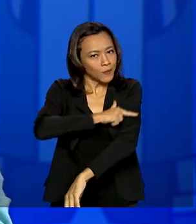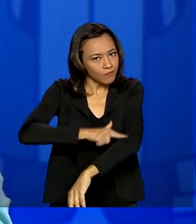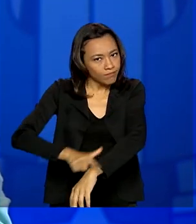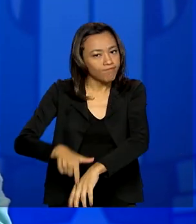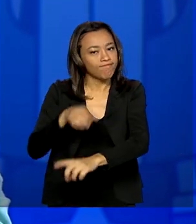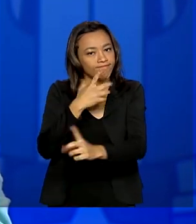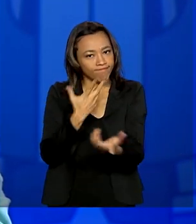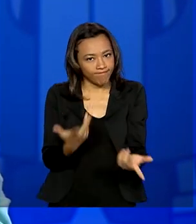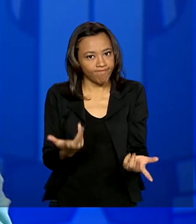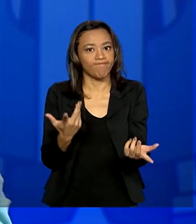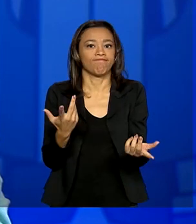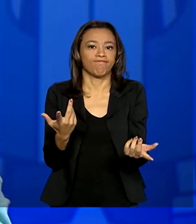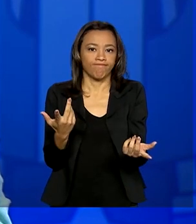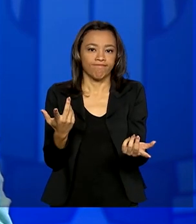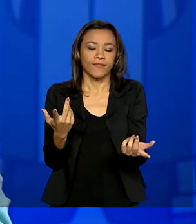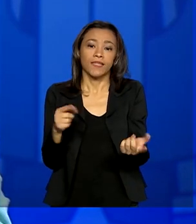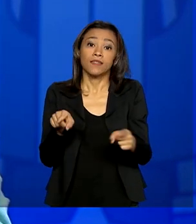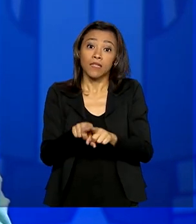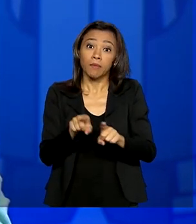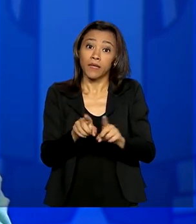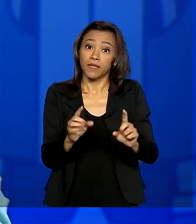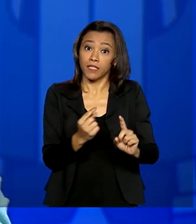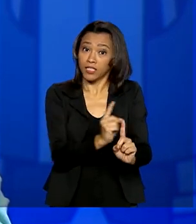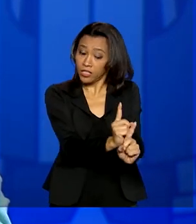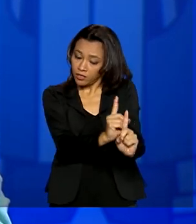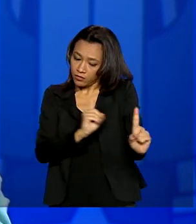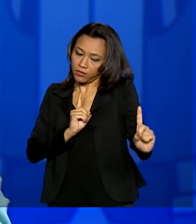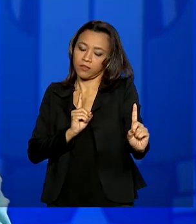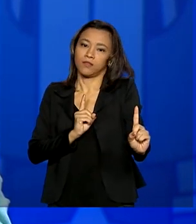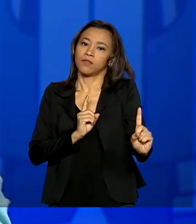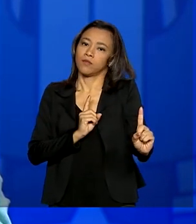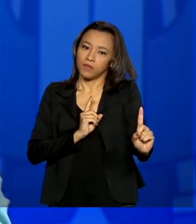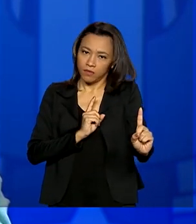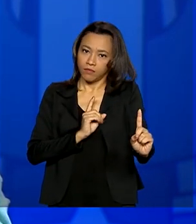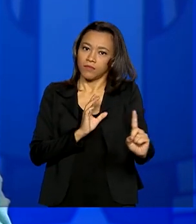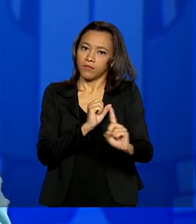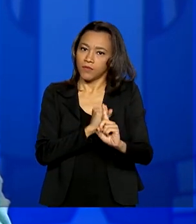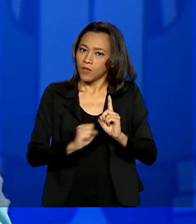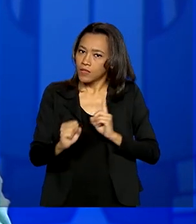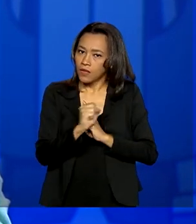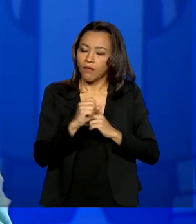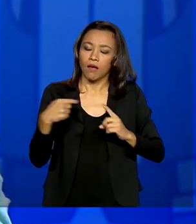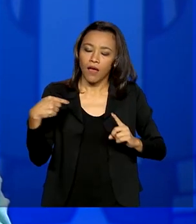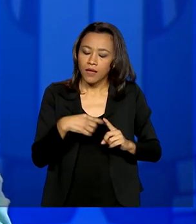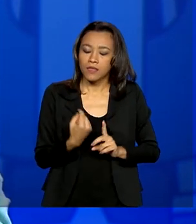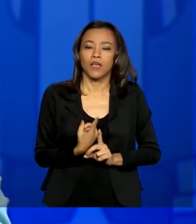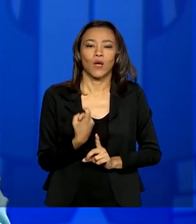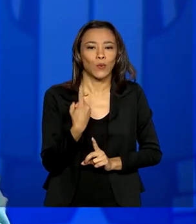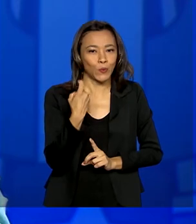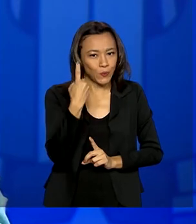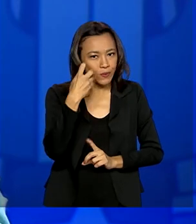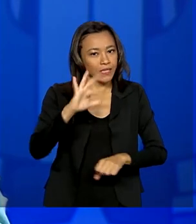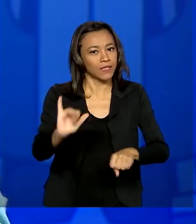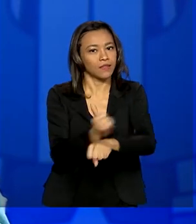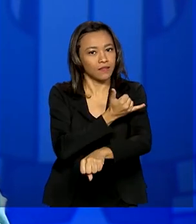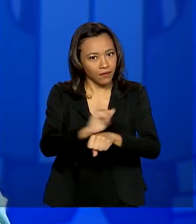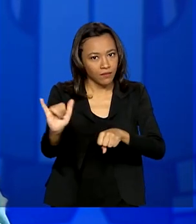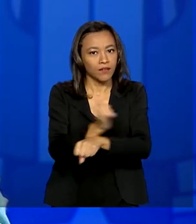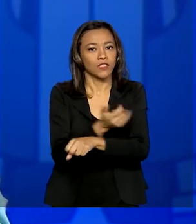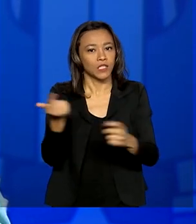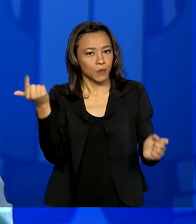e as medidas de distanciamento social são as únicas e mais eficientes armas que nós